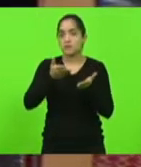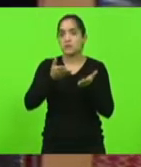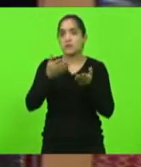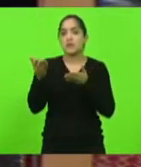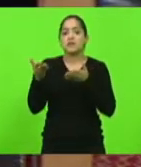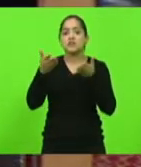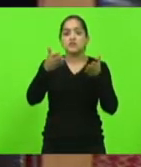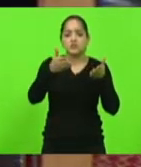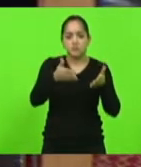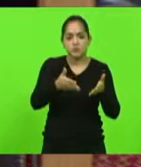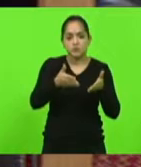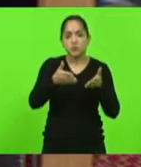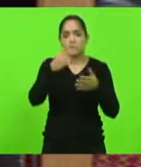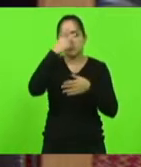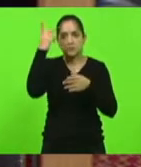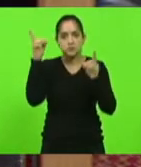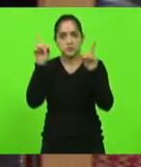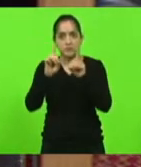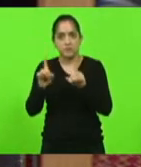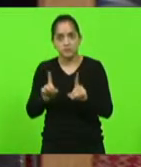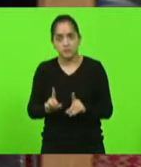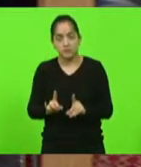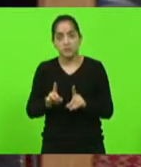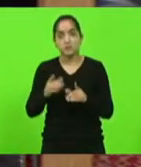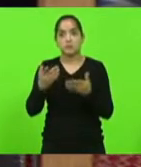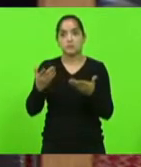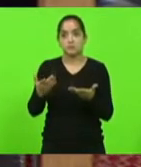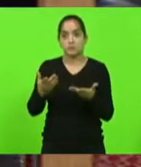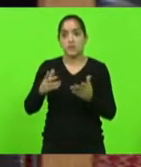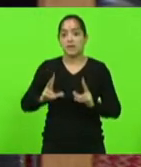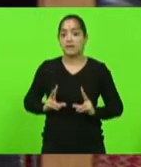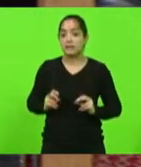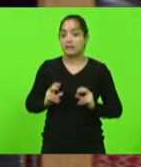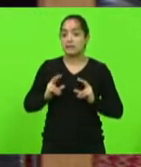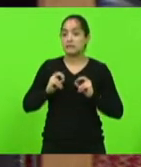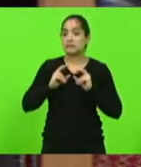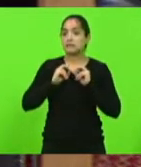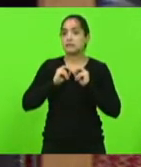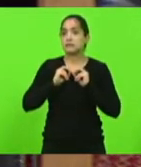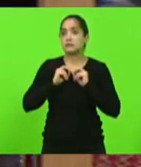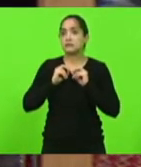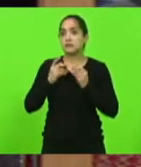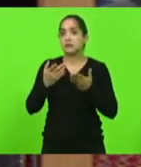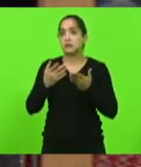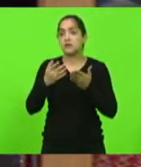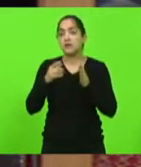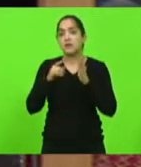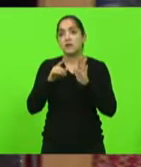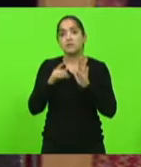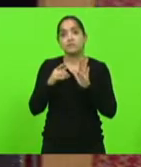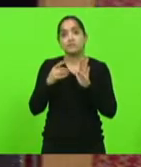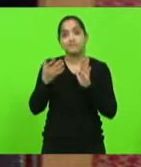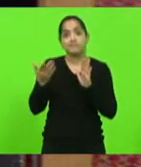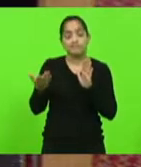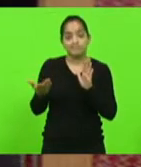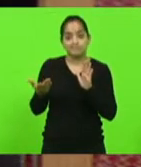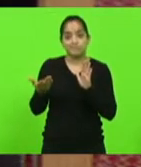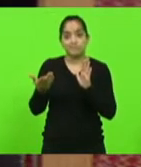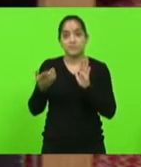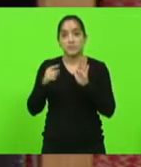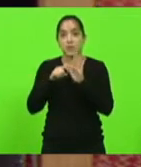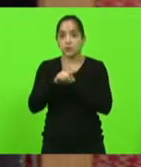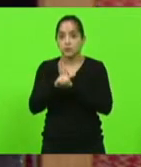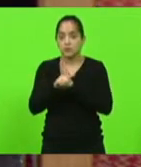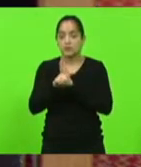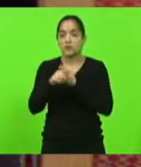com deficiência, pessoas com câncer. Perguntaria para o deputado Márcio se o